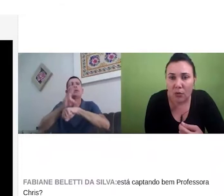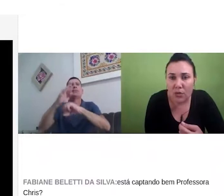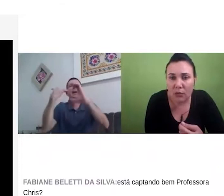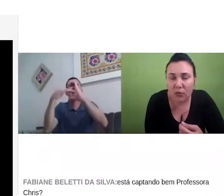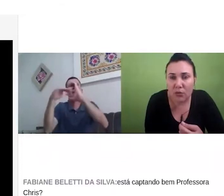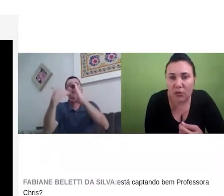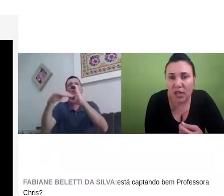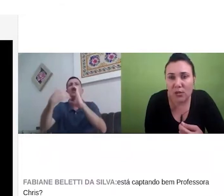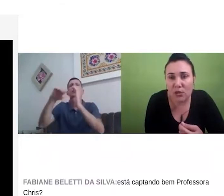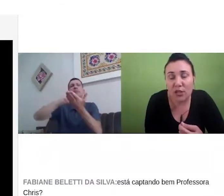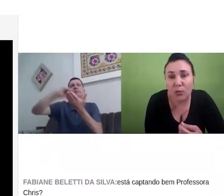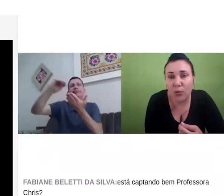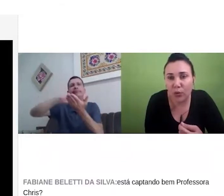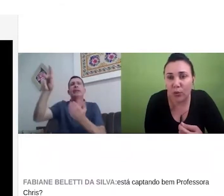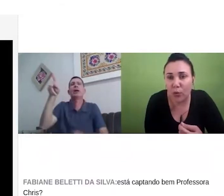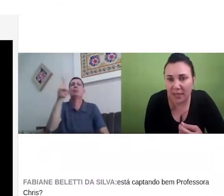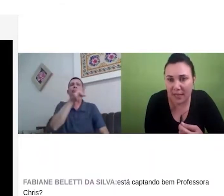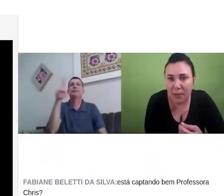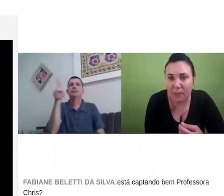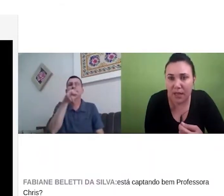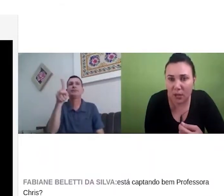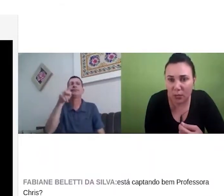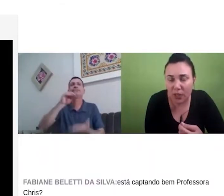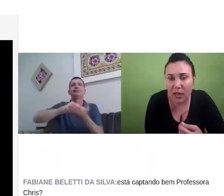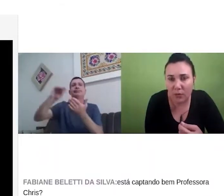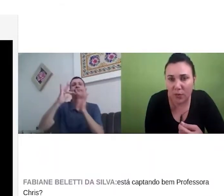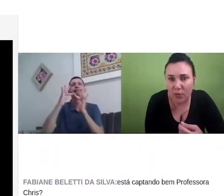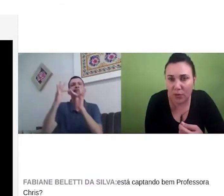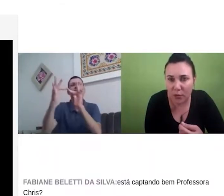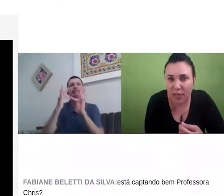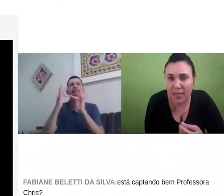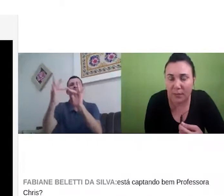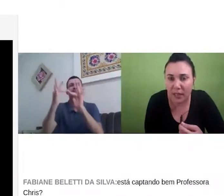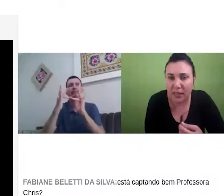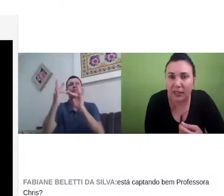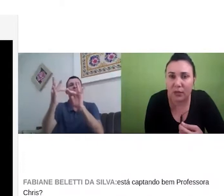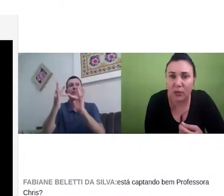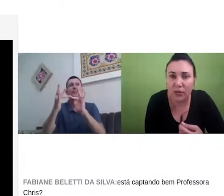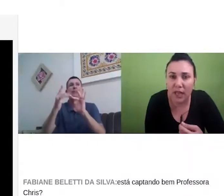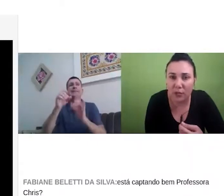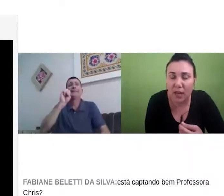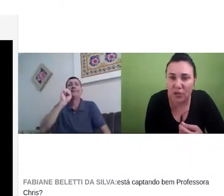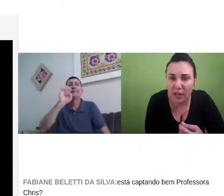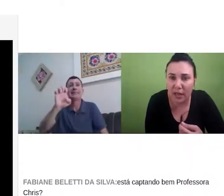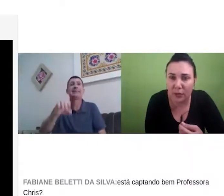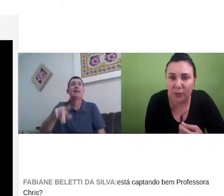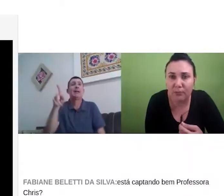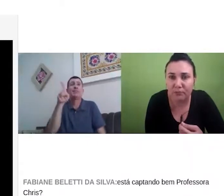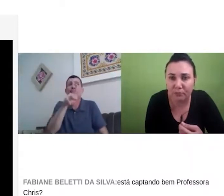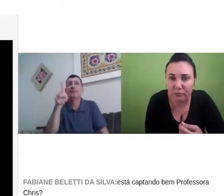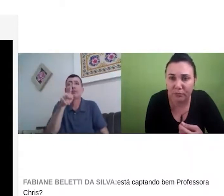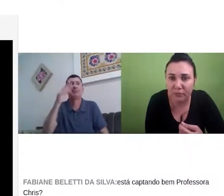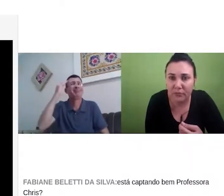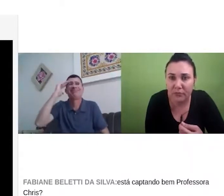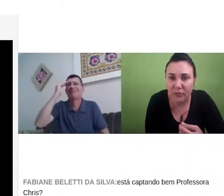Os alunos, eles utilizam muito do WhatsApp para se comunicar com os professores, Para que tenham um contato mais direto.